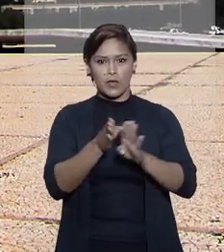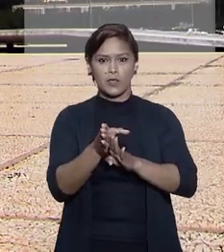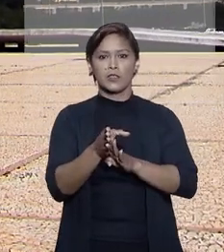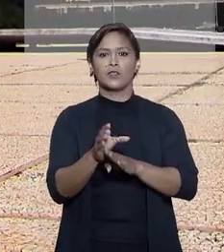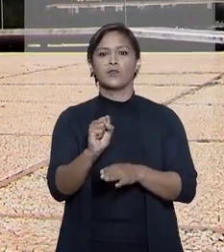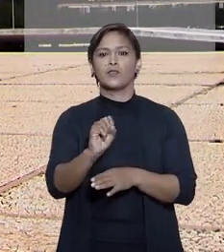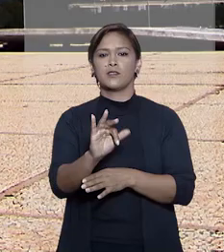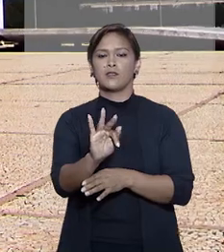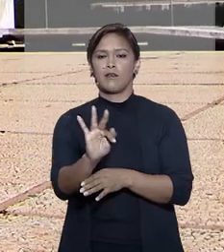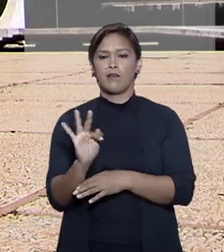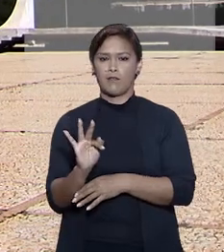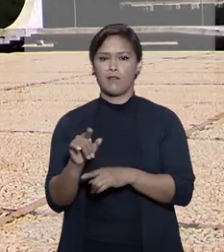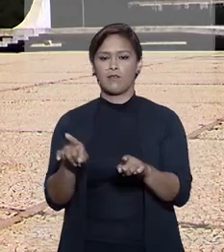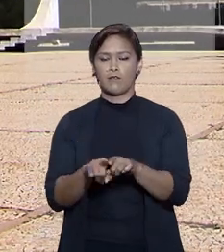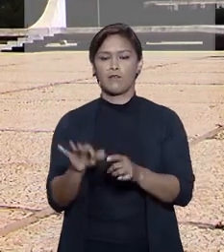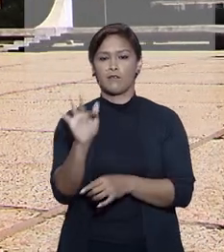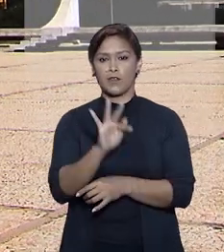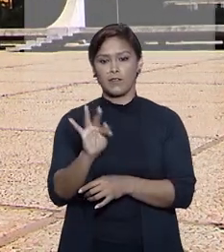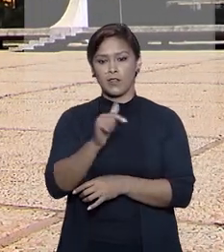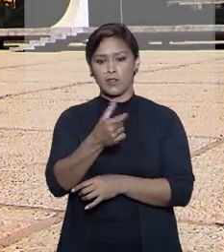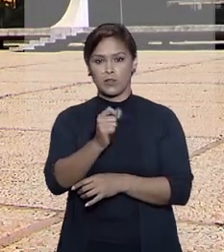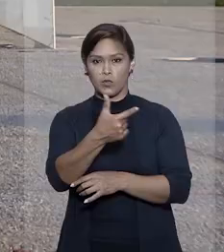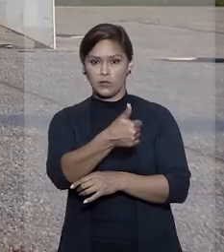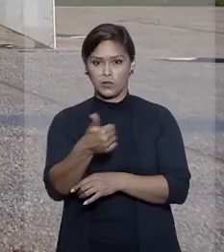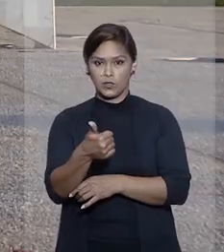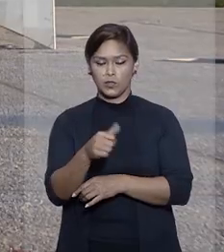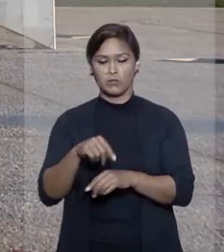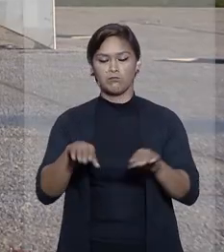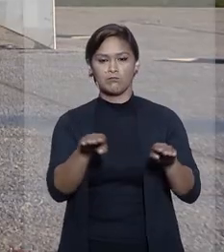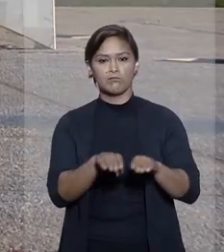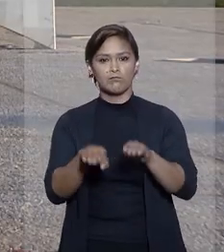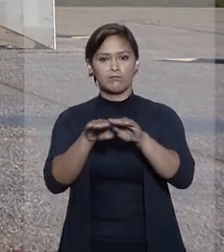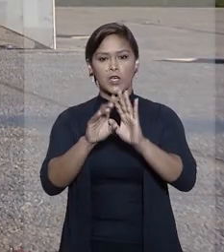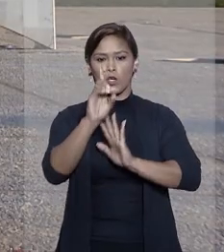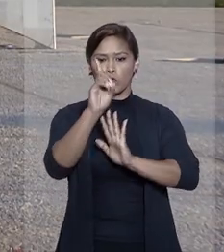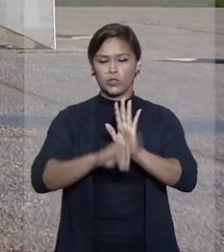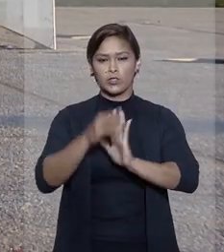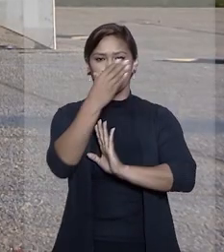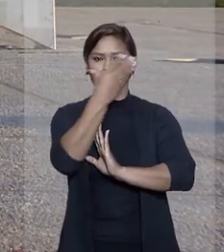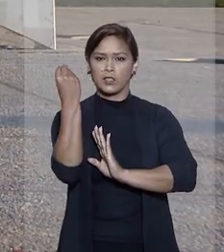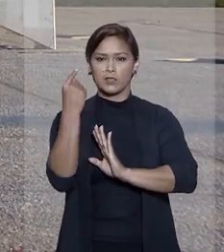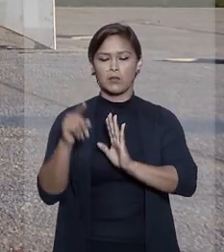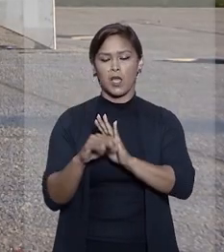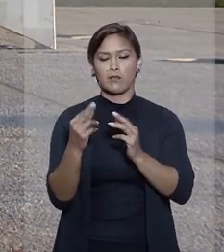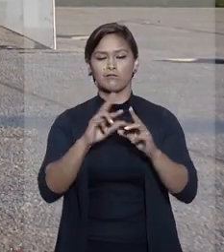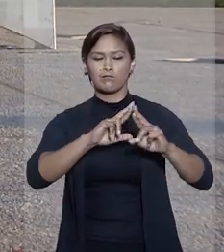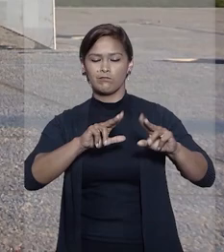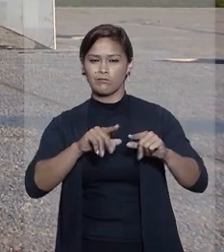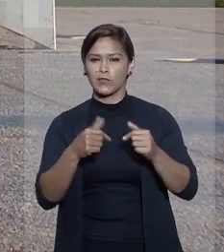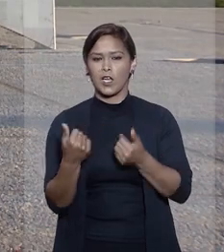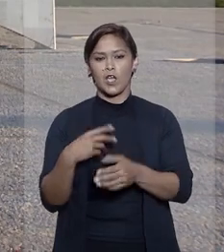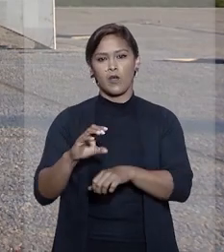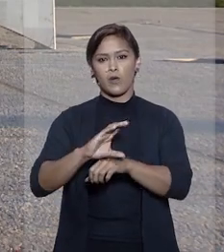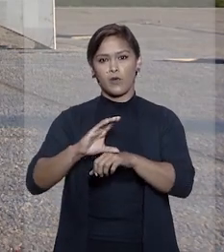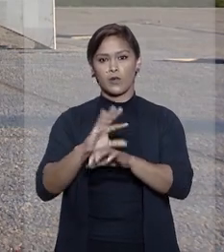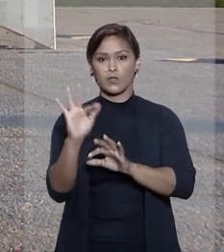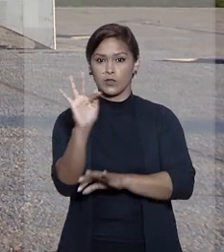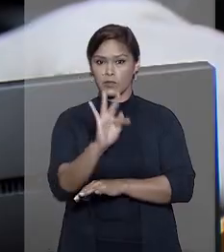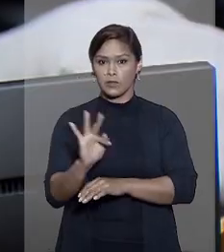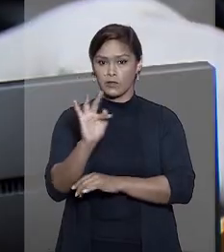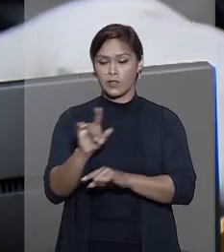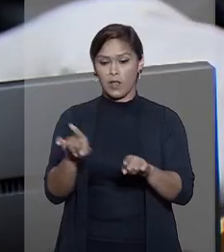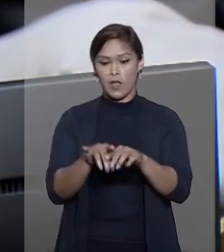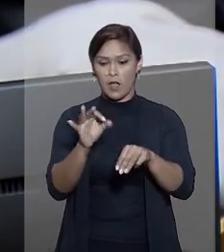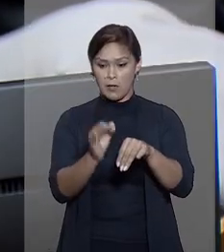do Supremo Tribunal Federal de fevereiro de 2021, que estabeleceu que o direito ao esquecimento é incompatível com a Constituição Federal.